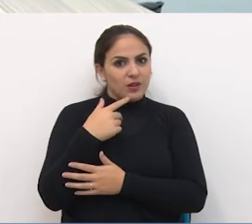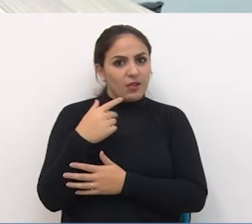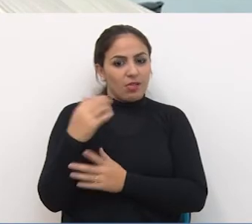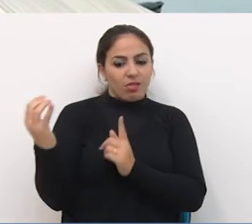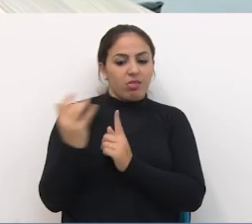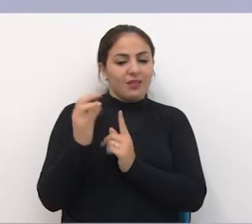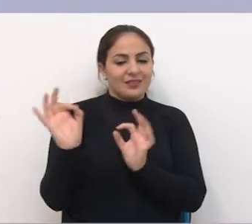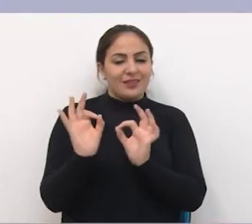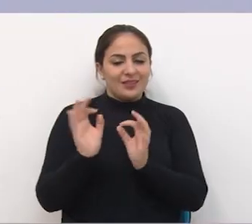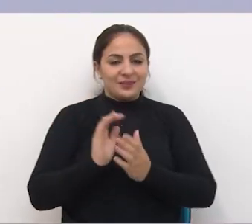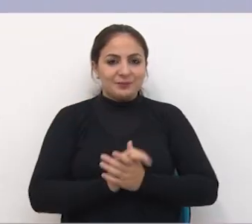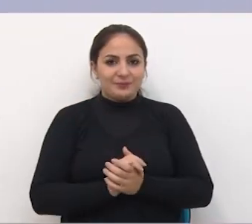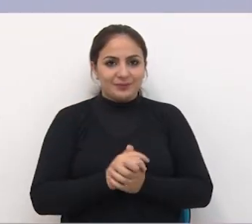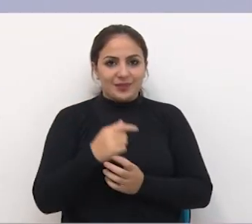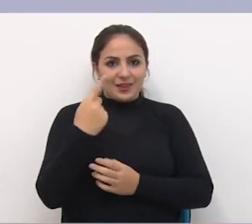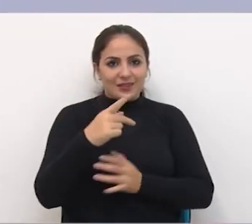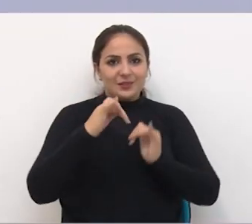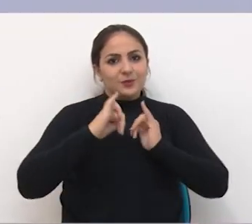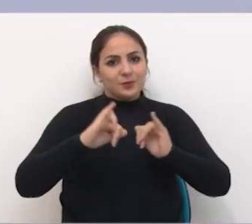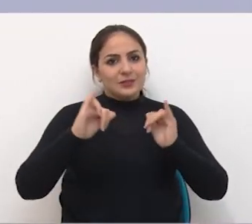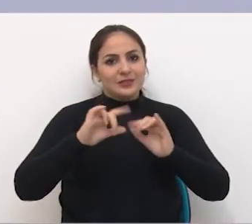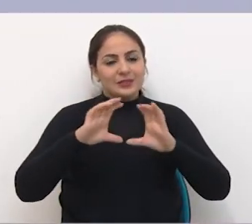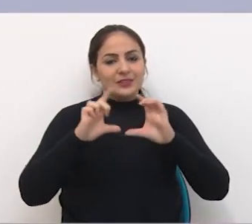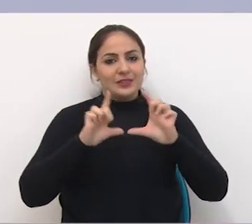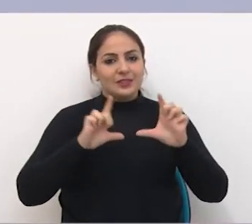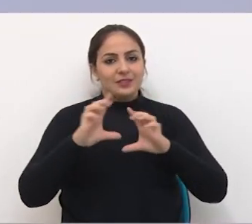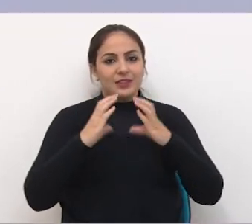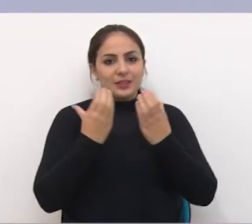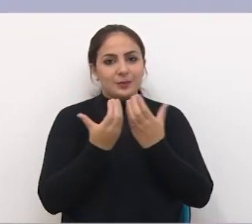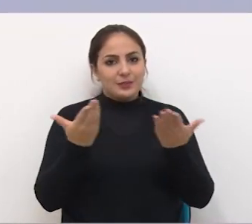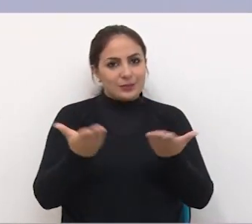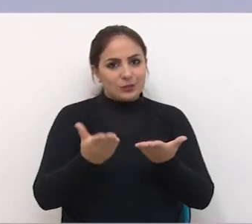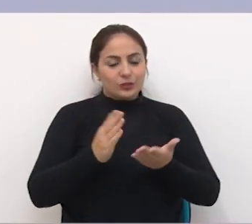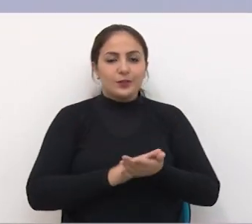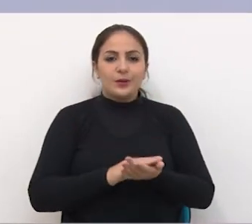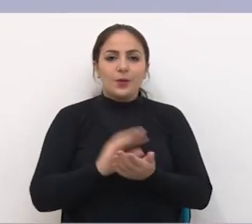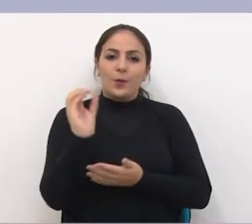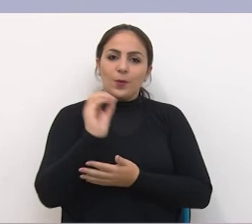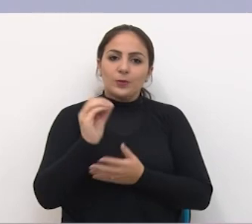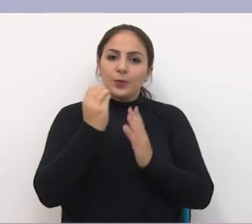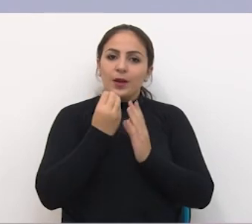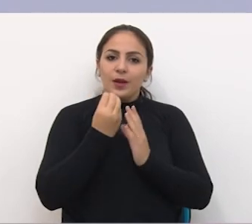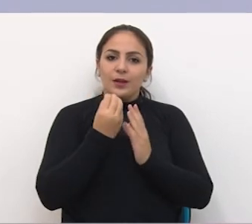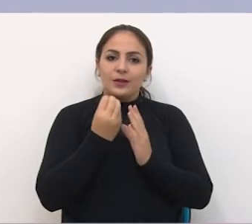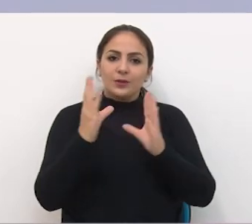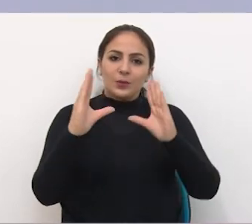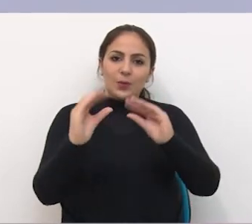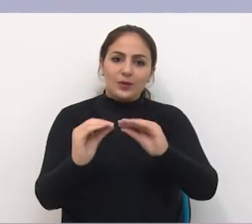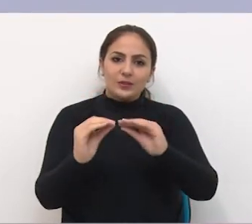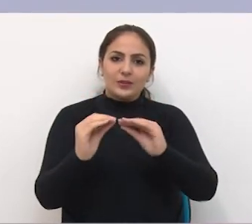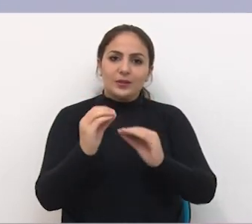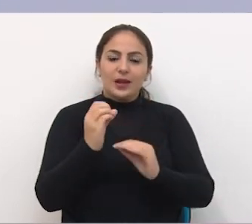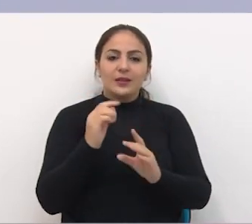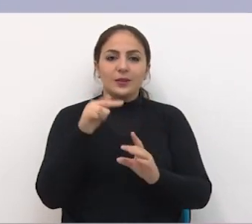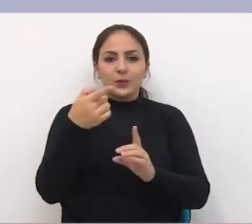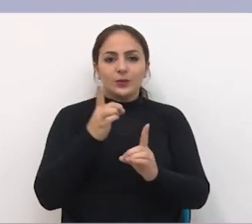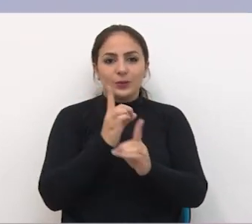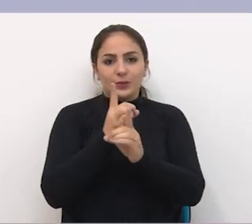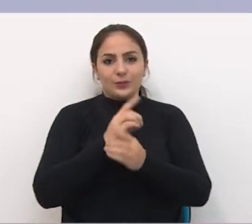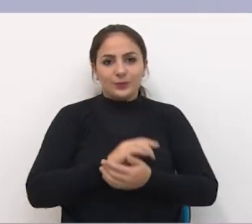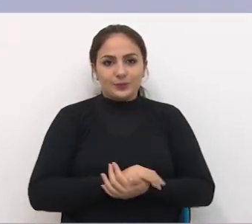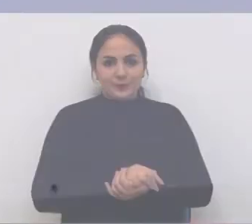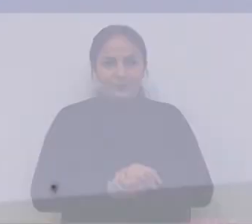Interferências de fora E estas foram as informações Do Jornal da Câmara De hoje Uma ótima noite E até a nossa próxima